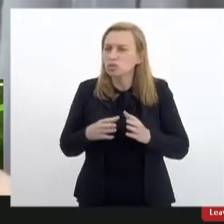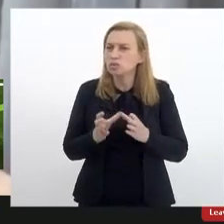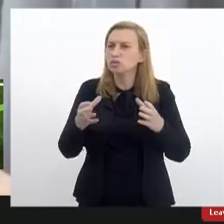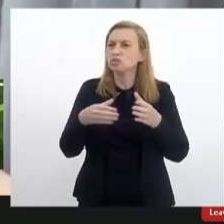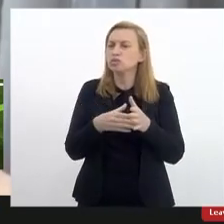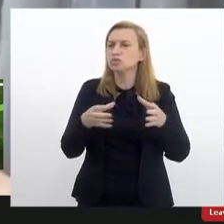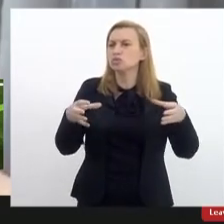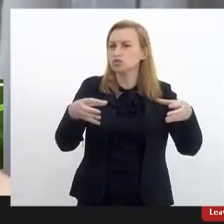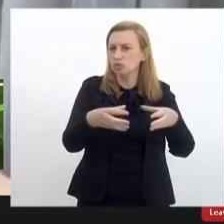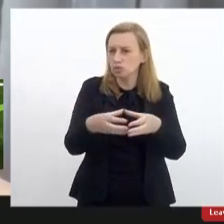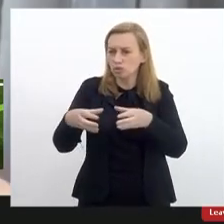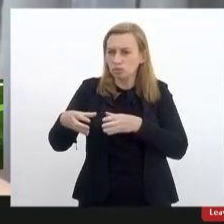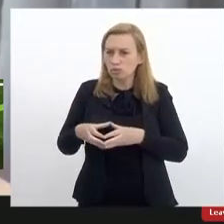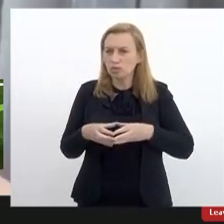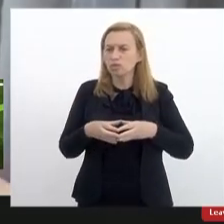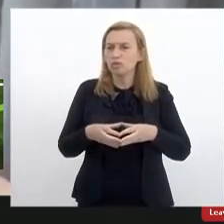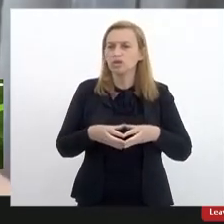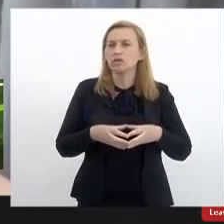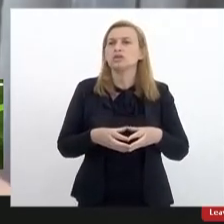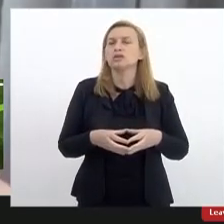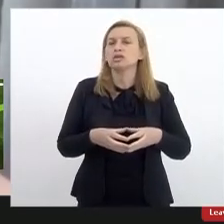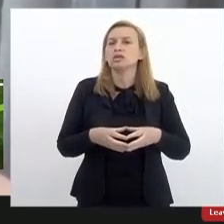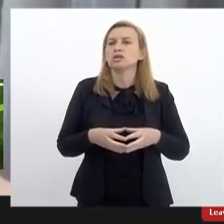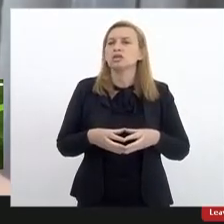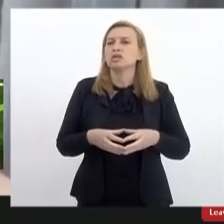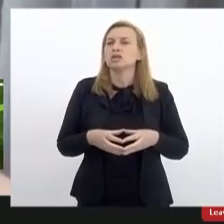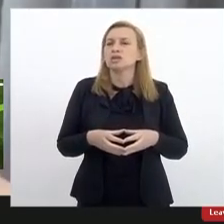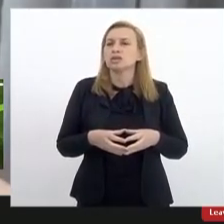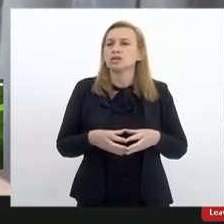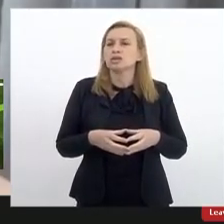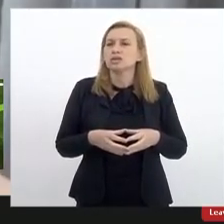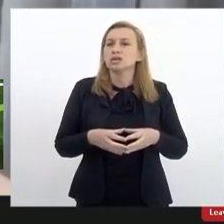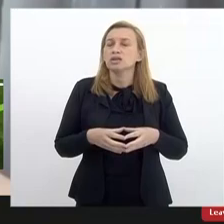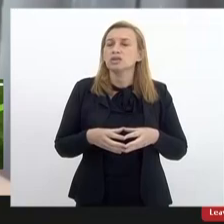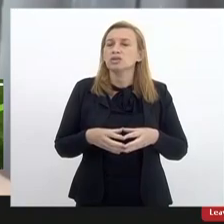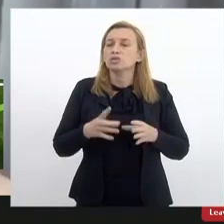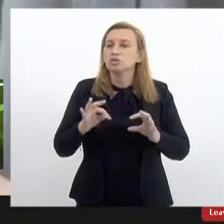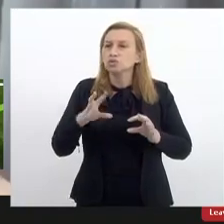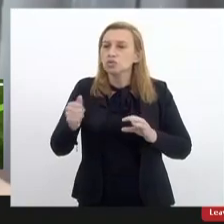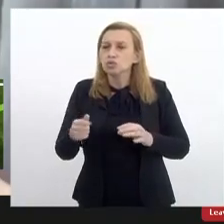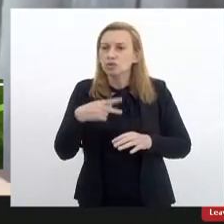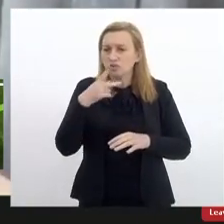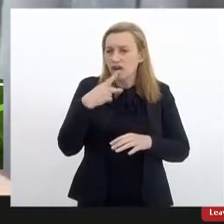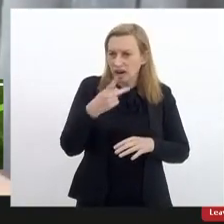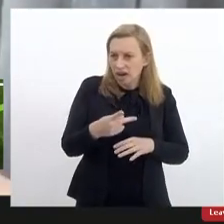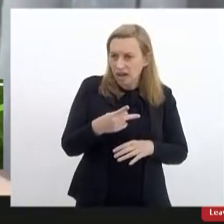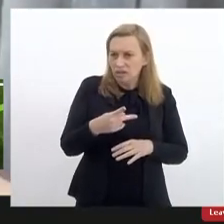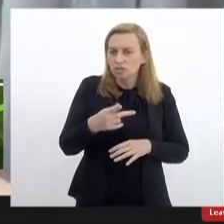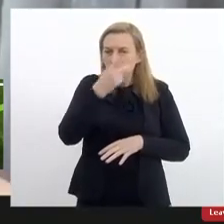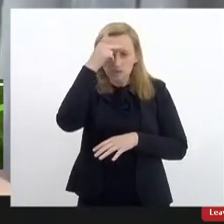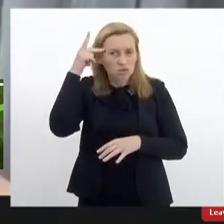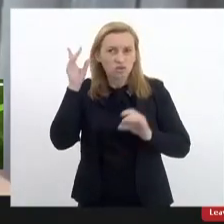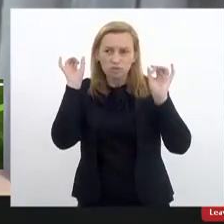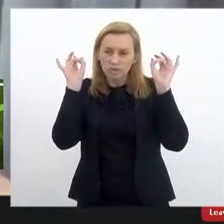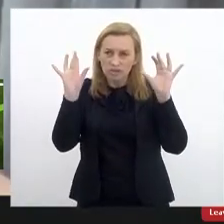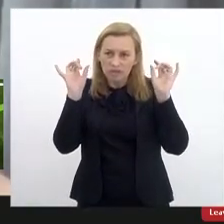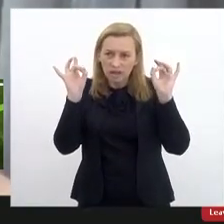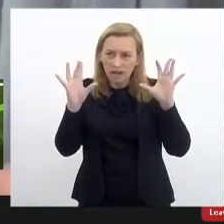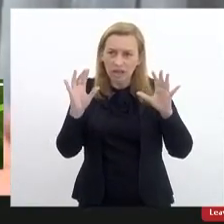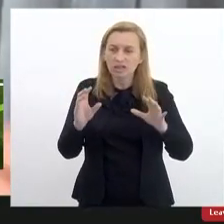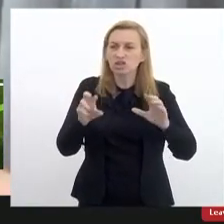parece extremamente pertinente à luz do que foi dito inclusive por especialistas por